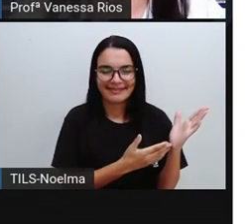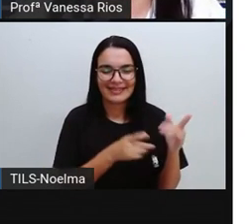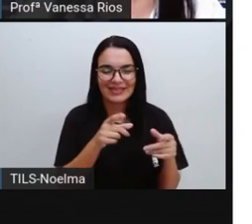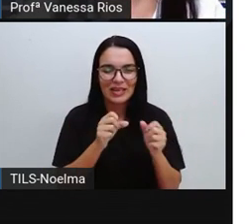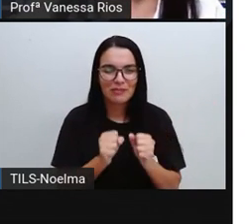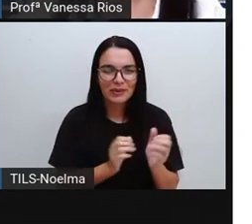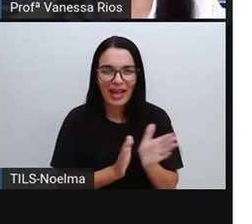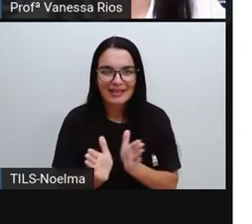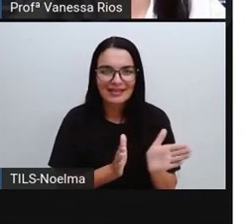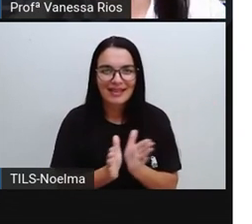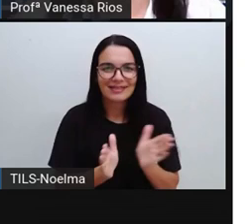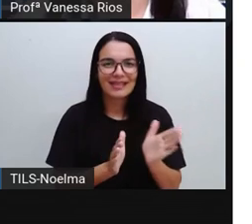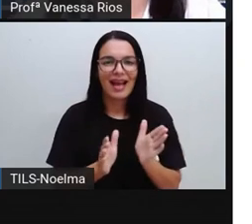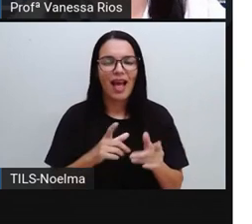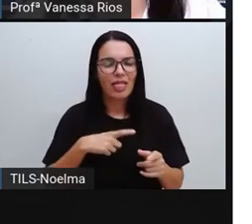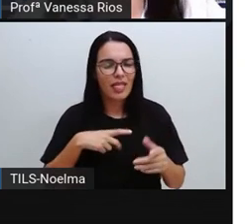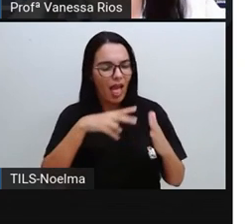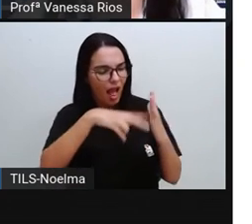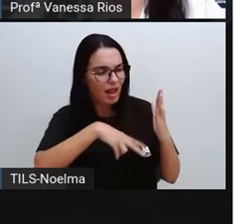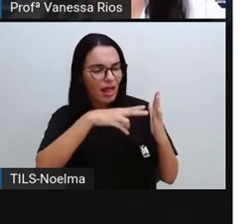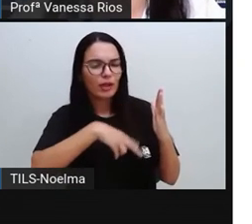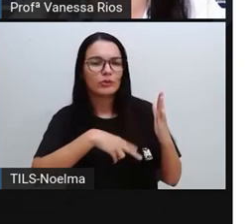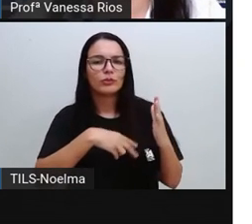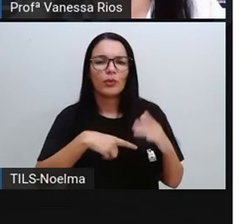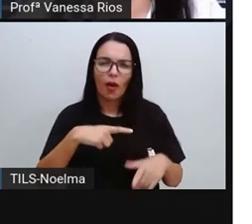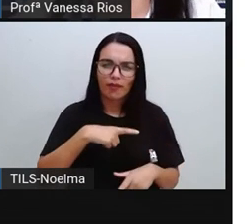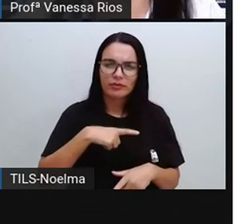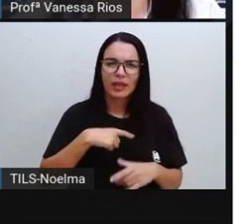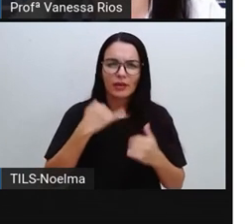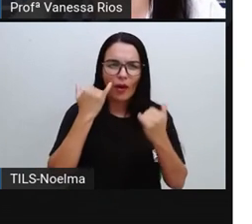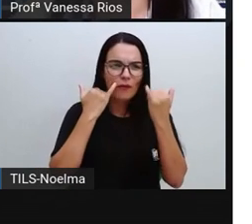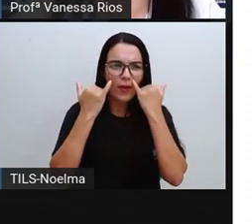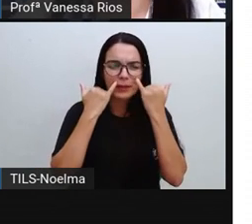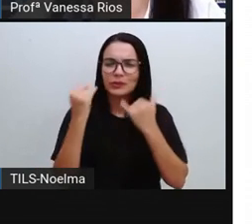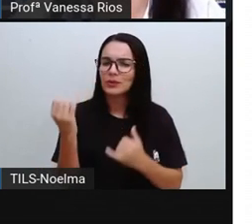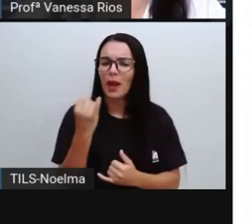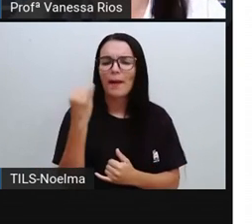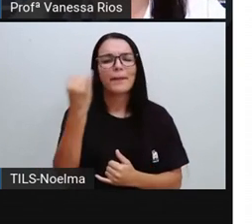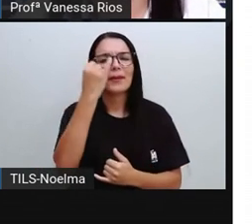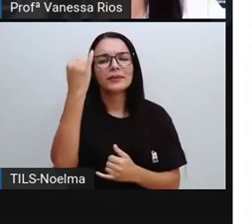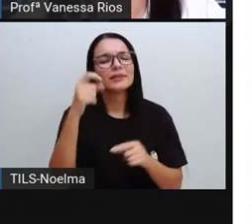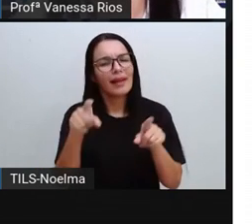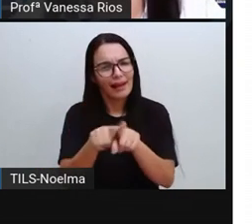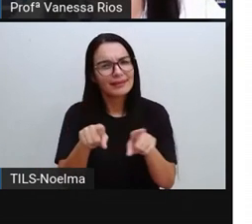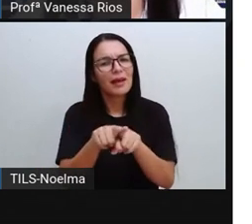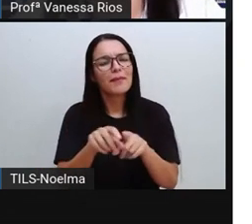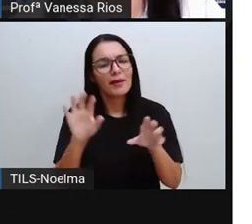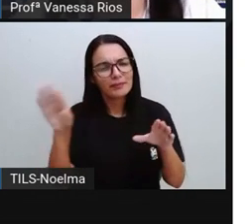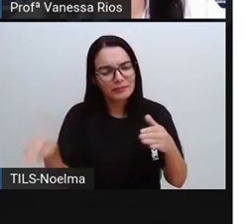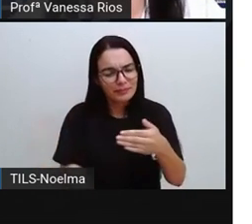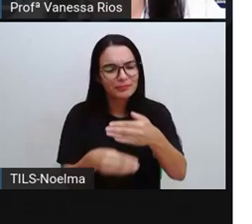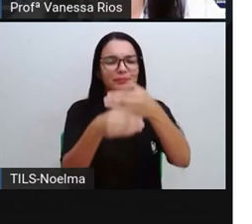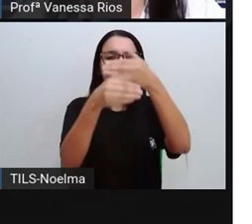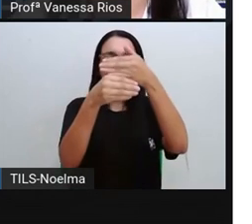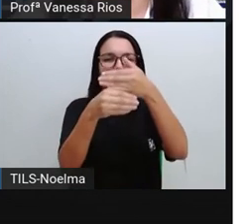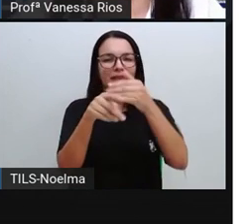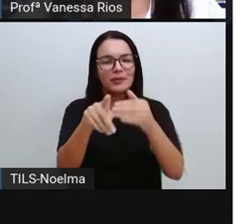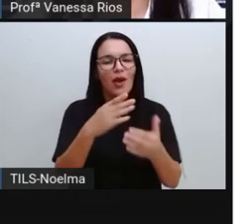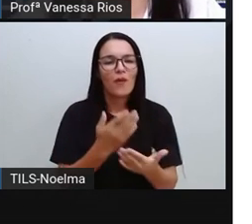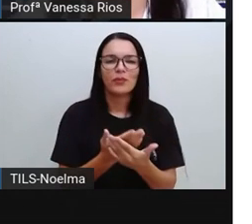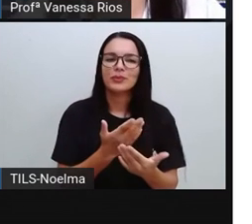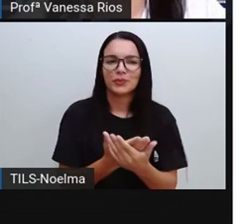pode acessar e fazer a leitura obtendo aí informações importantes que também vão complementar os seus